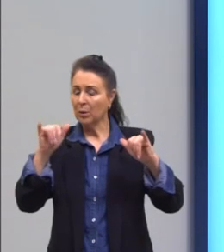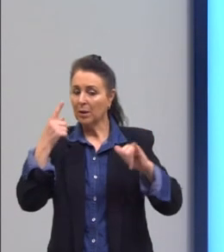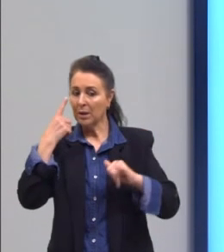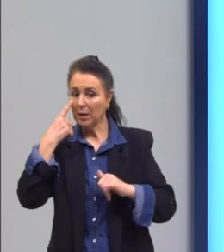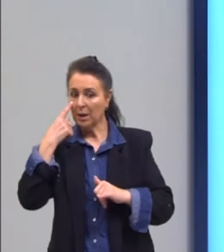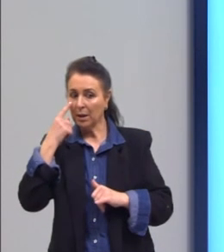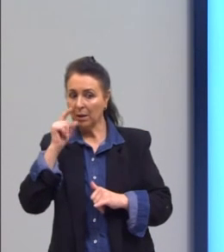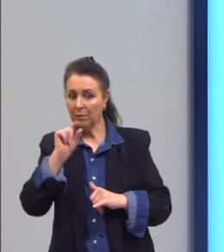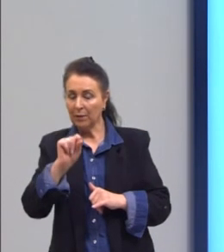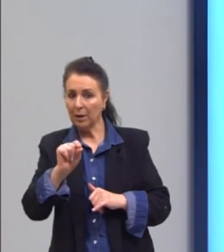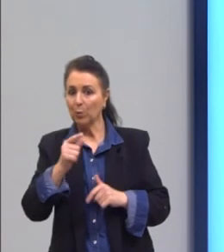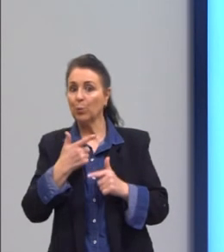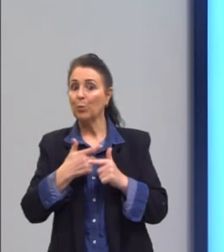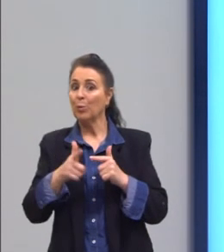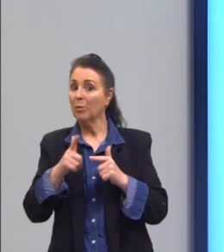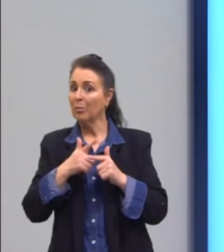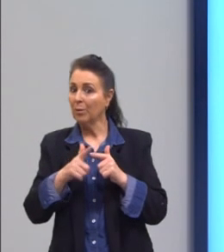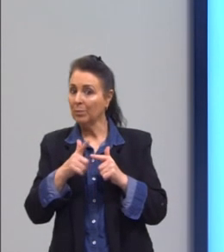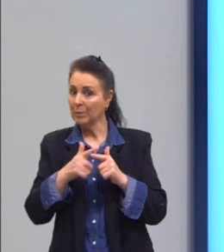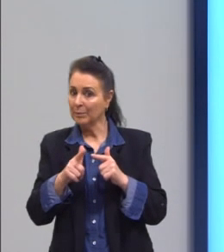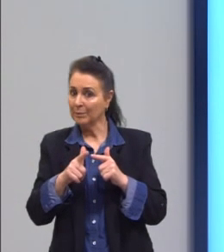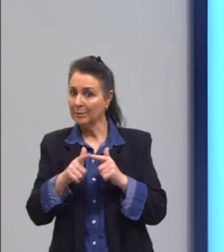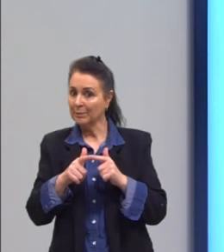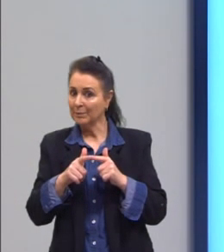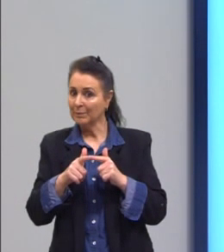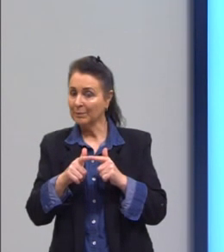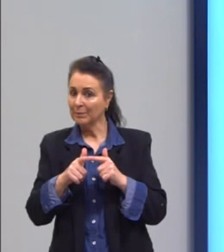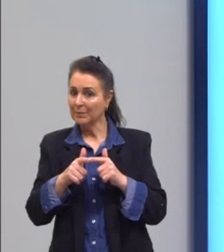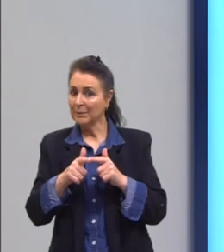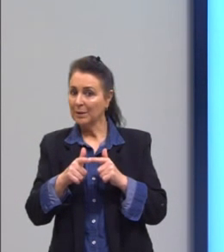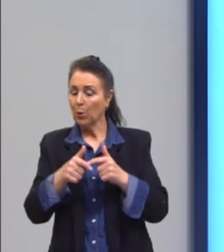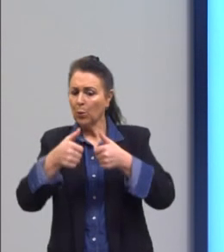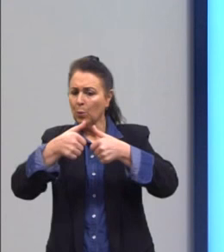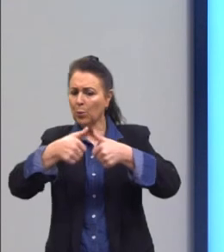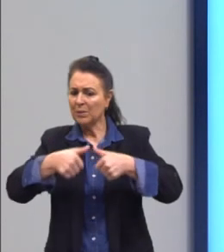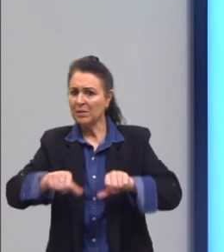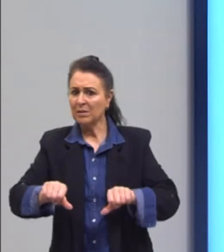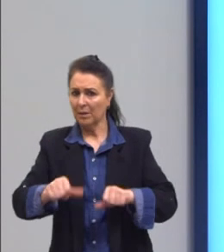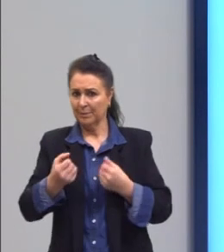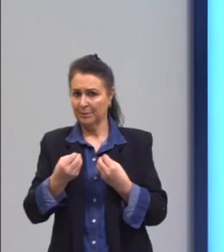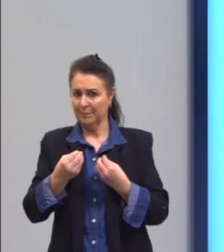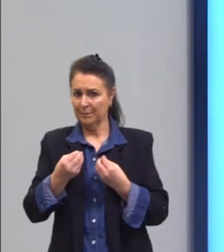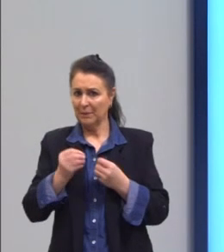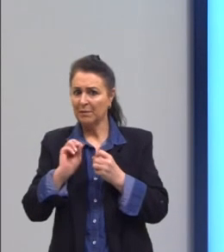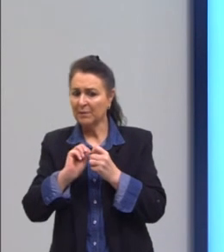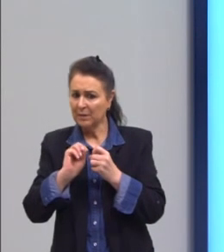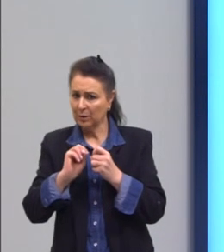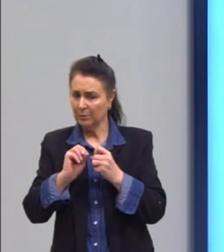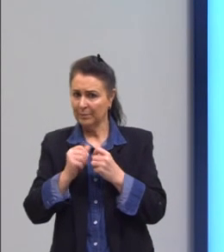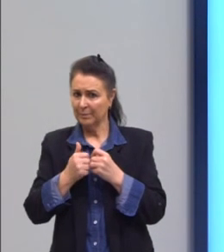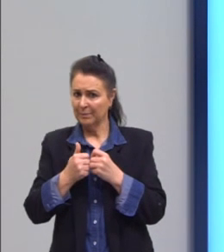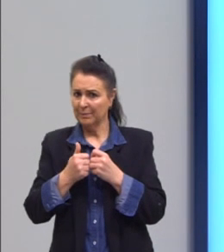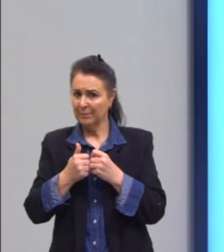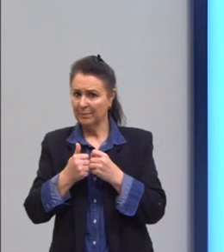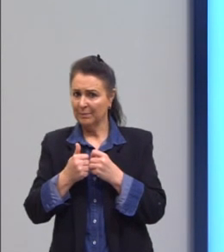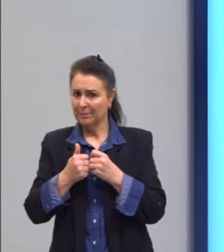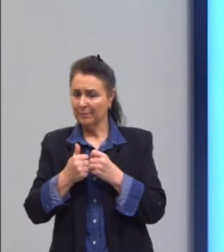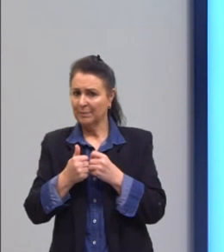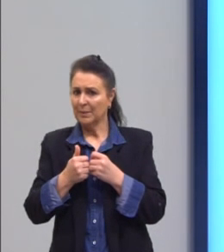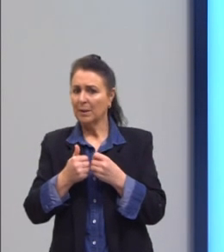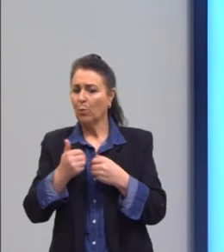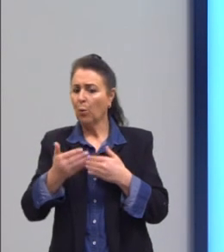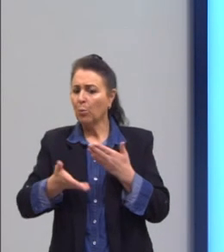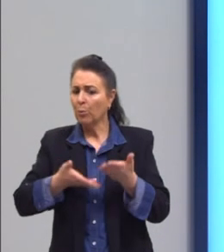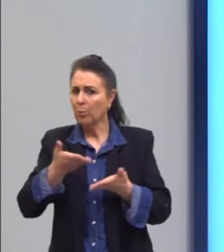um problema, que ela está, a forma como ela está sendo promovida. Então,